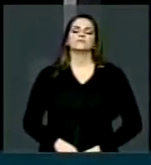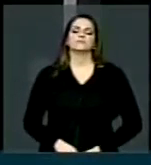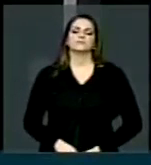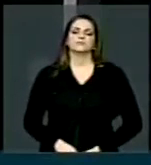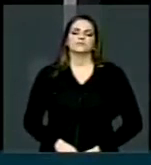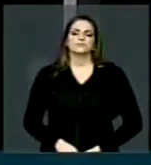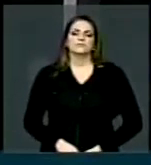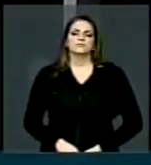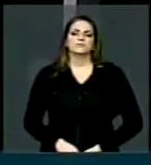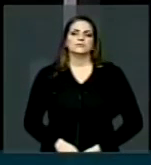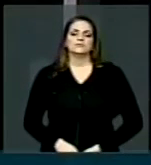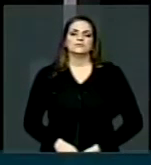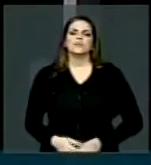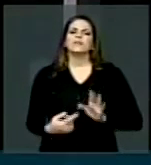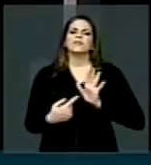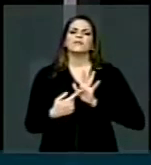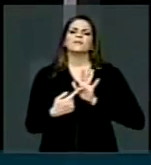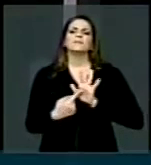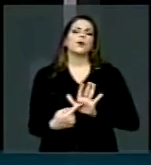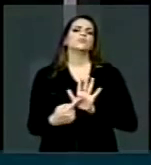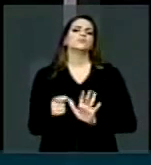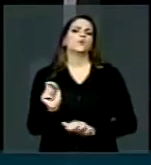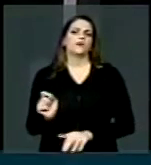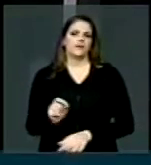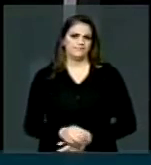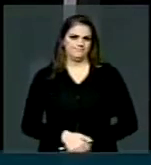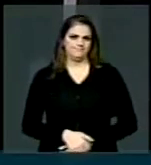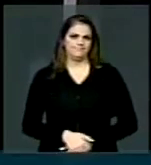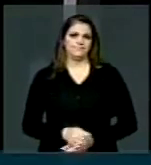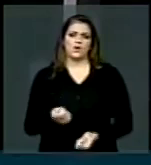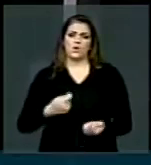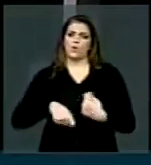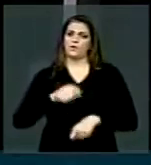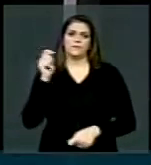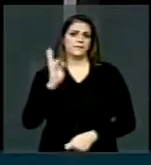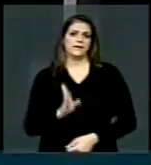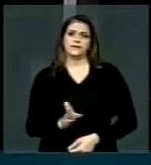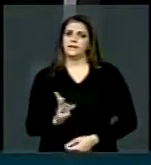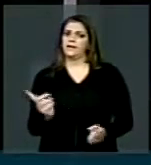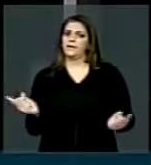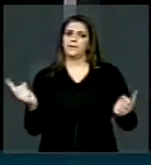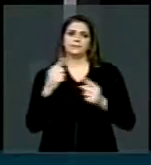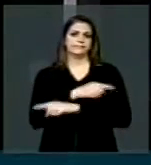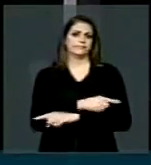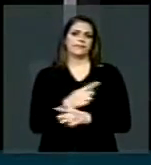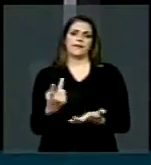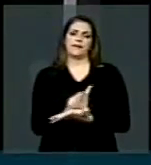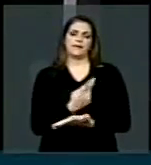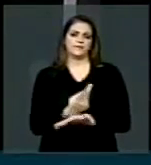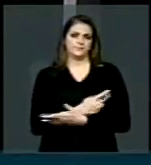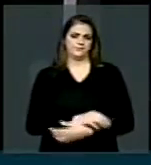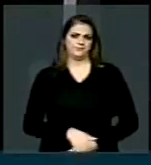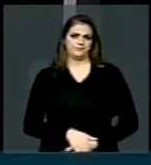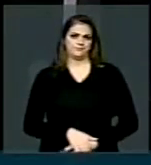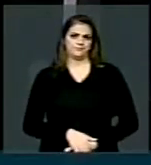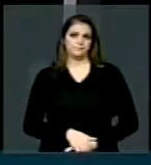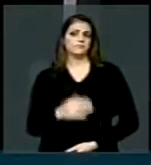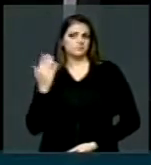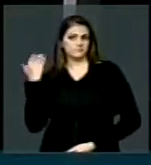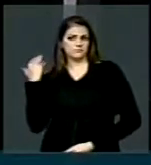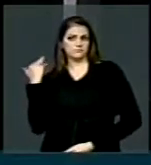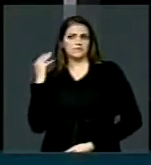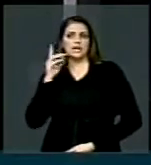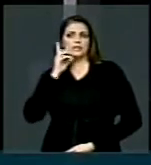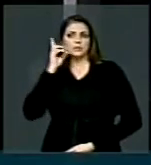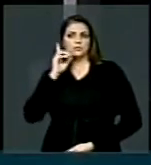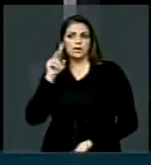Mostra que está nadando contra a correnteza. Quando vemos aí o índice de violência citado pelo líder